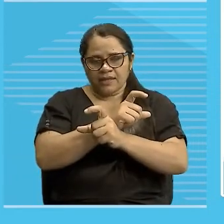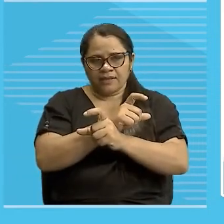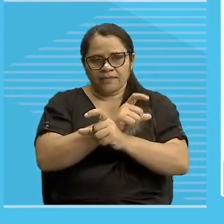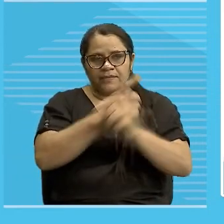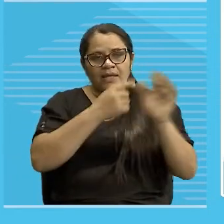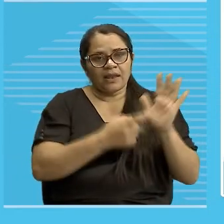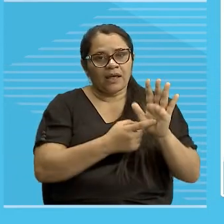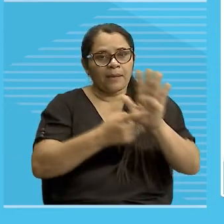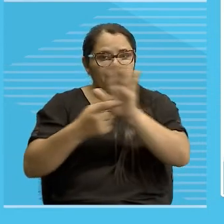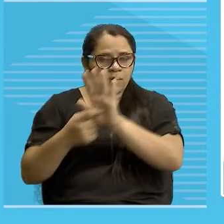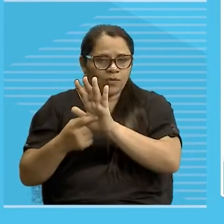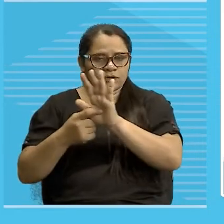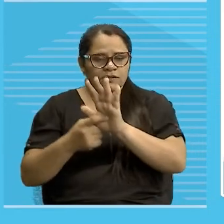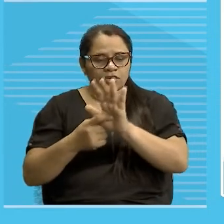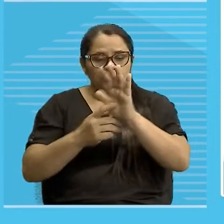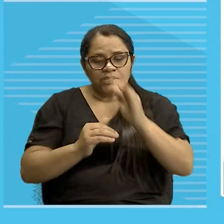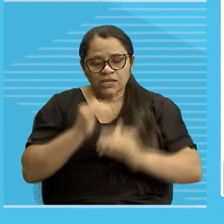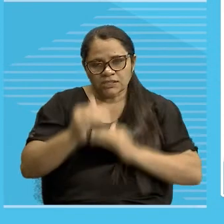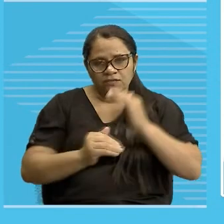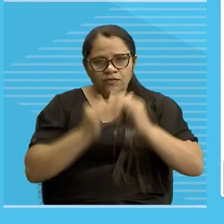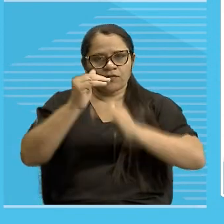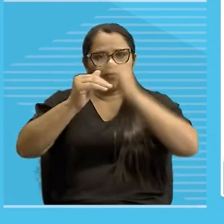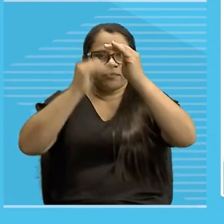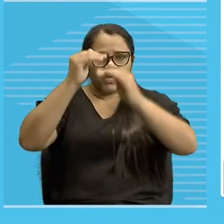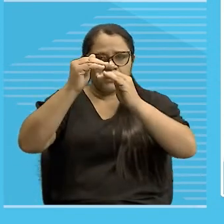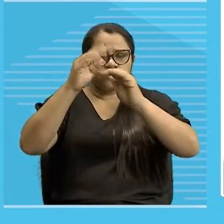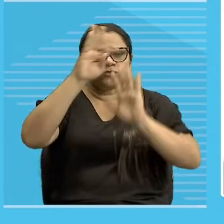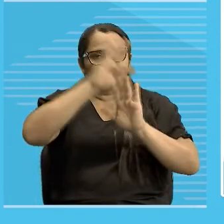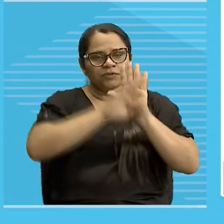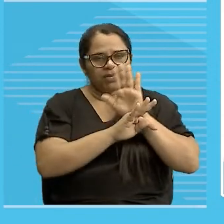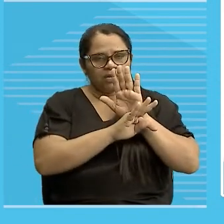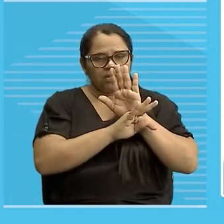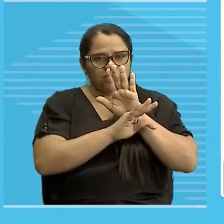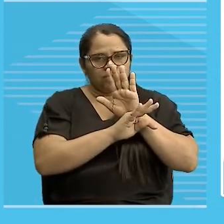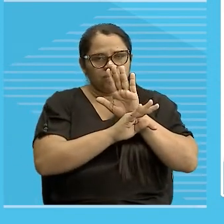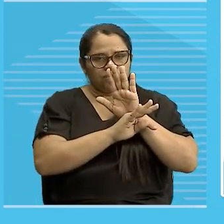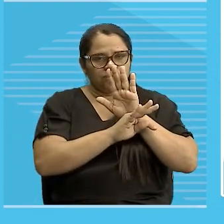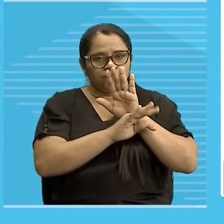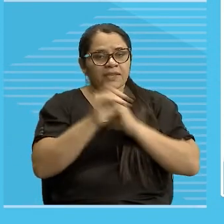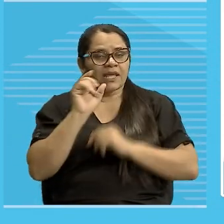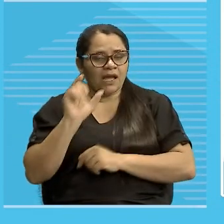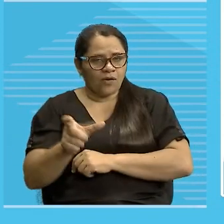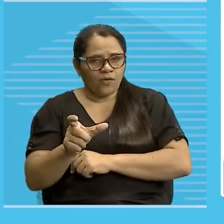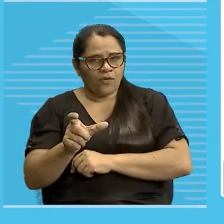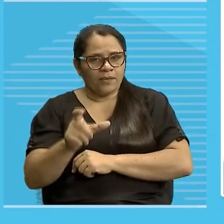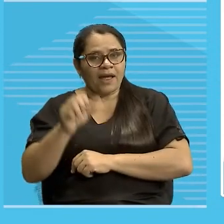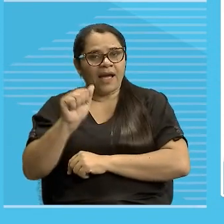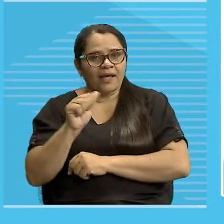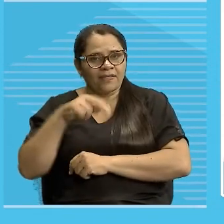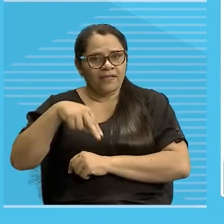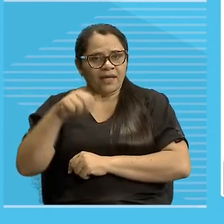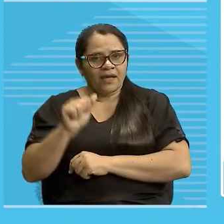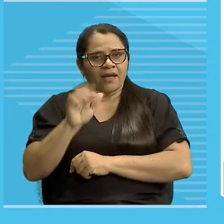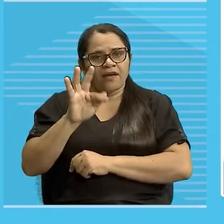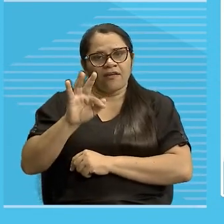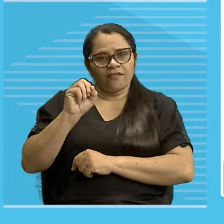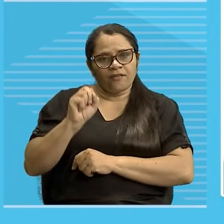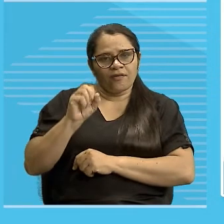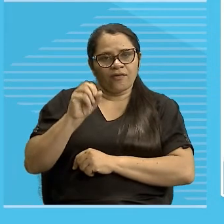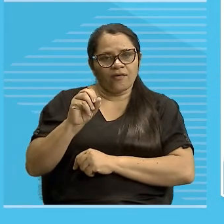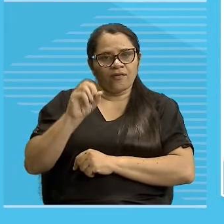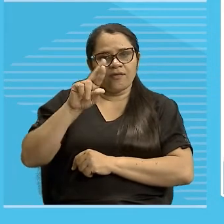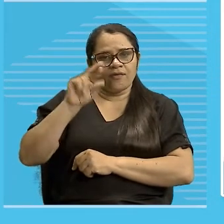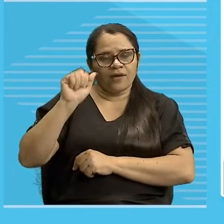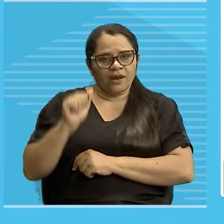avanço ao longo do texto, enquanto que a anáfora te obriga a recuar, entende?